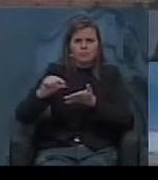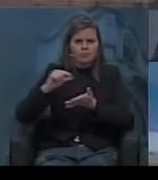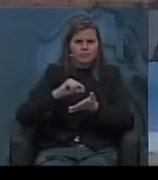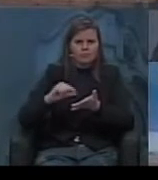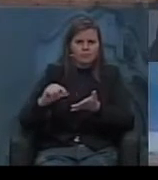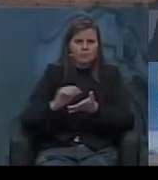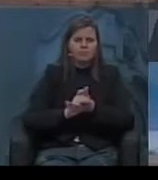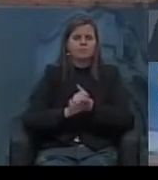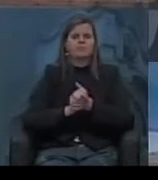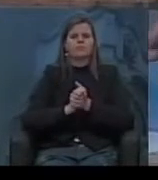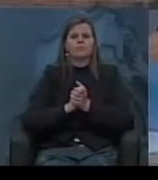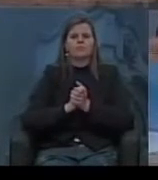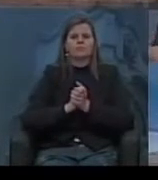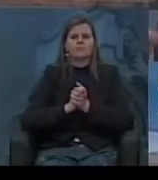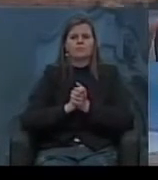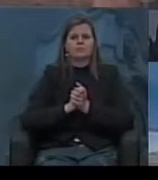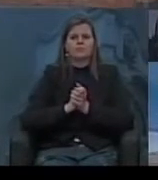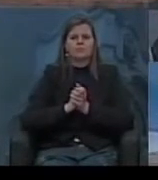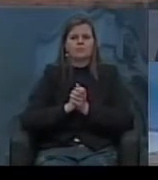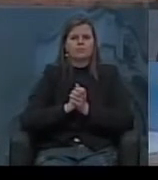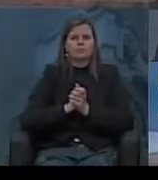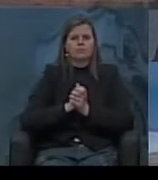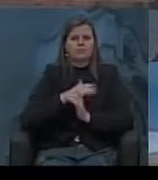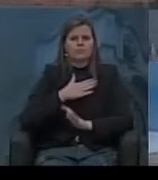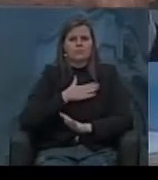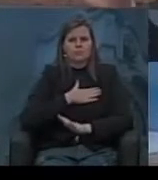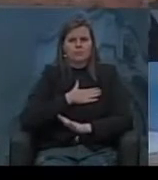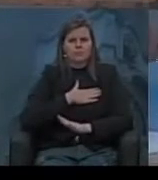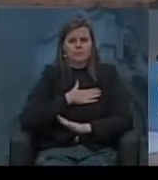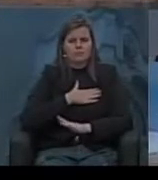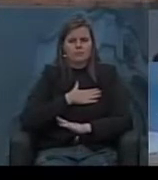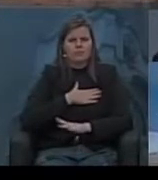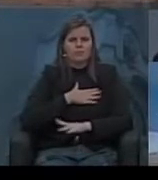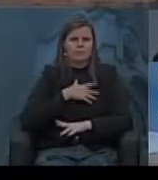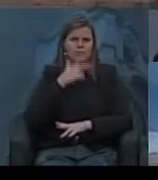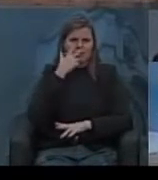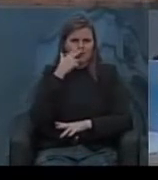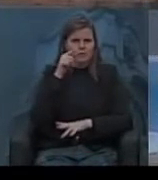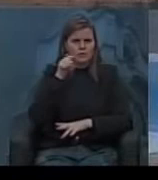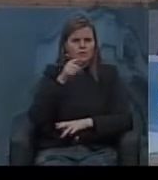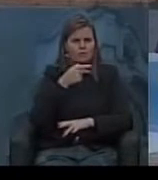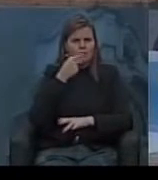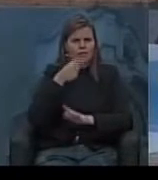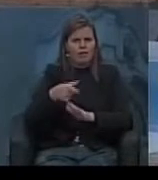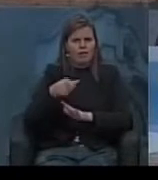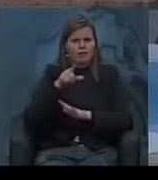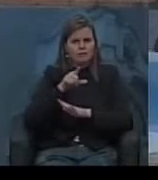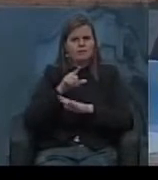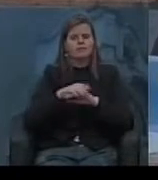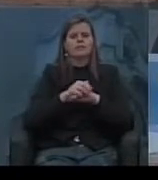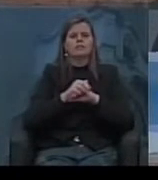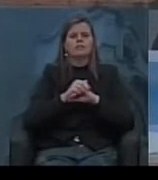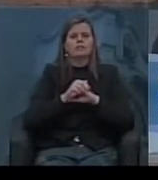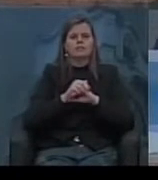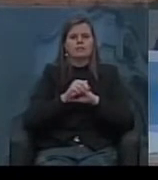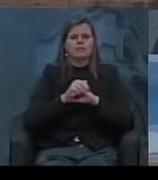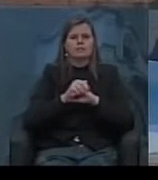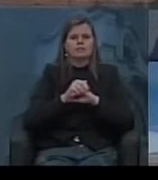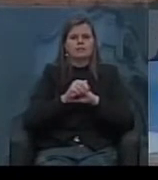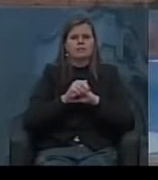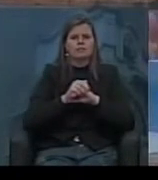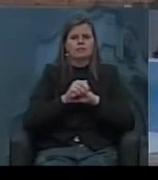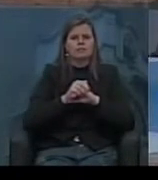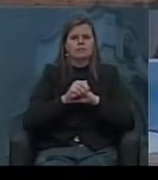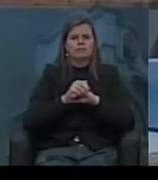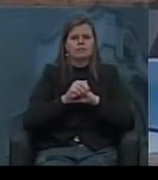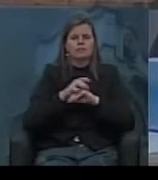meu professor dizendo que para mim enquanto vossa senhoria fazia a locução o dom de poeta que Deus